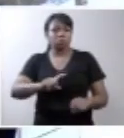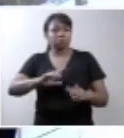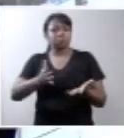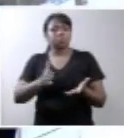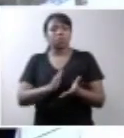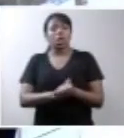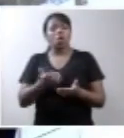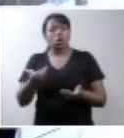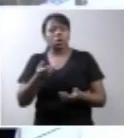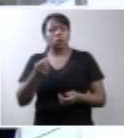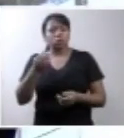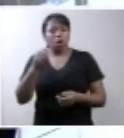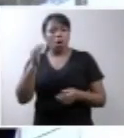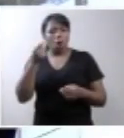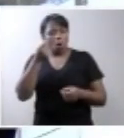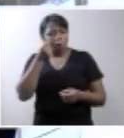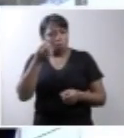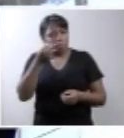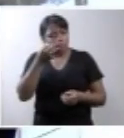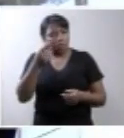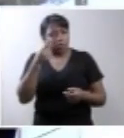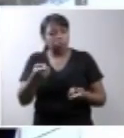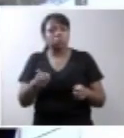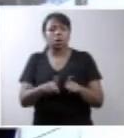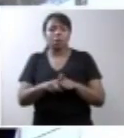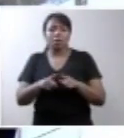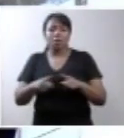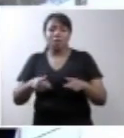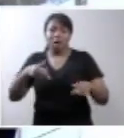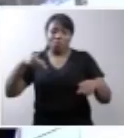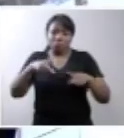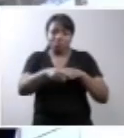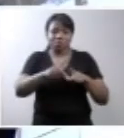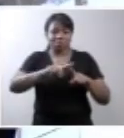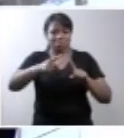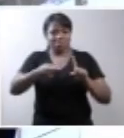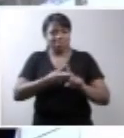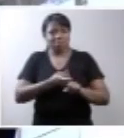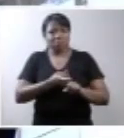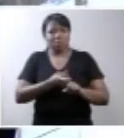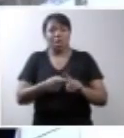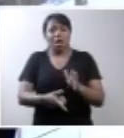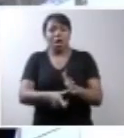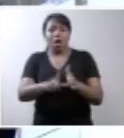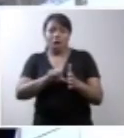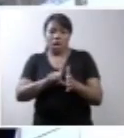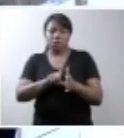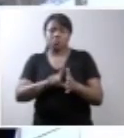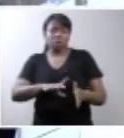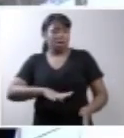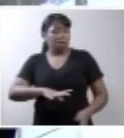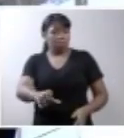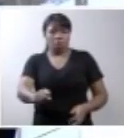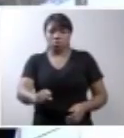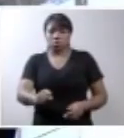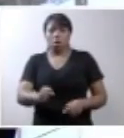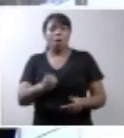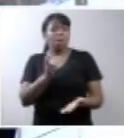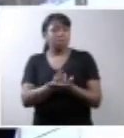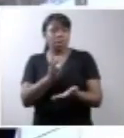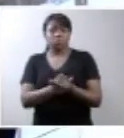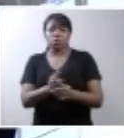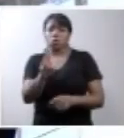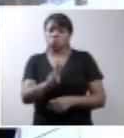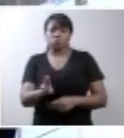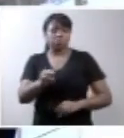uma observação, porque a interrupção do parto, antes da sua viabilidade, é aborto. O termo técnico que se usa